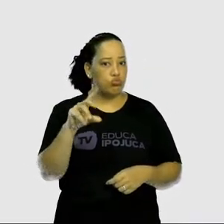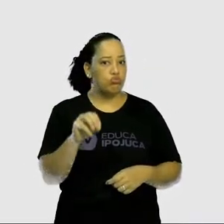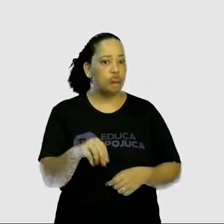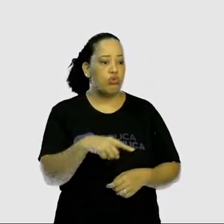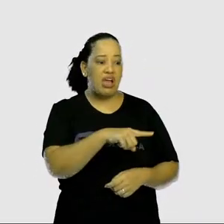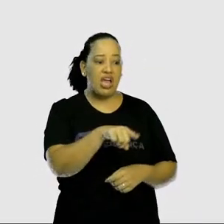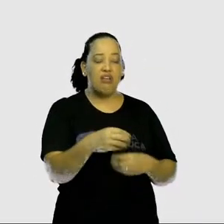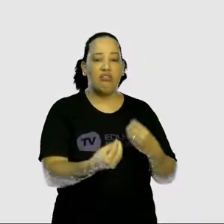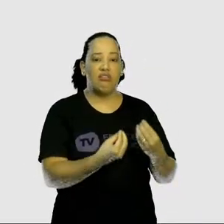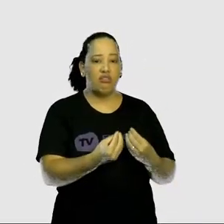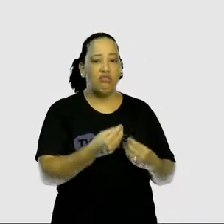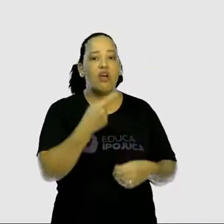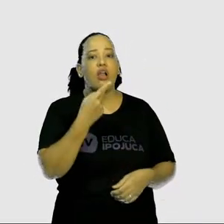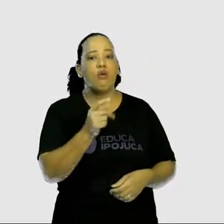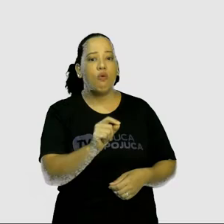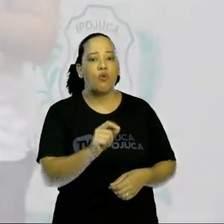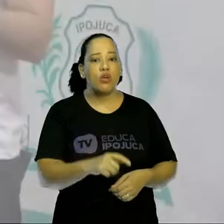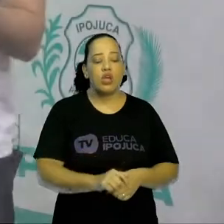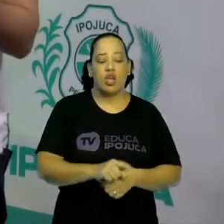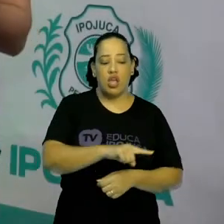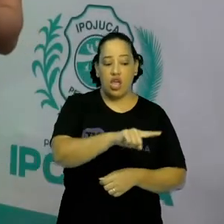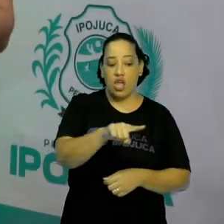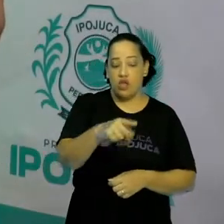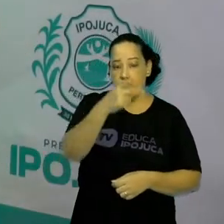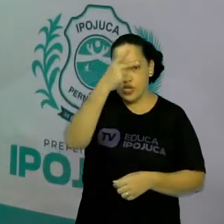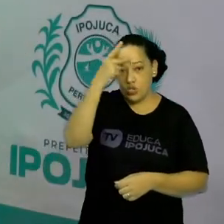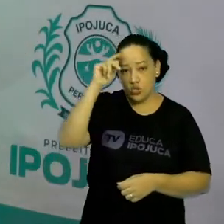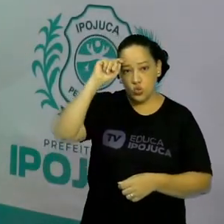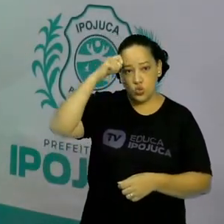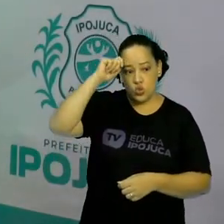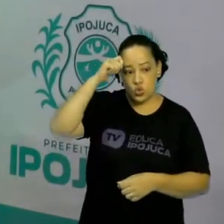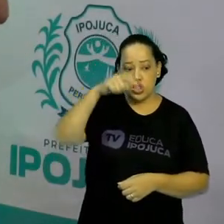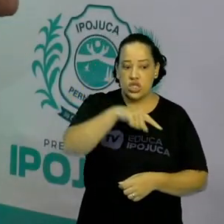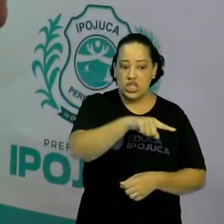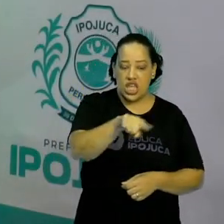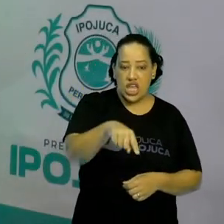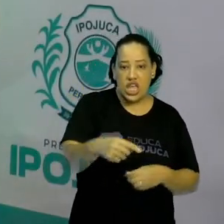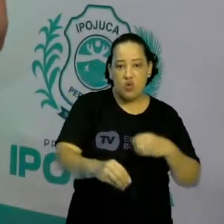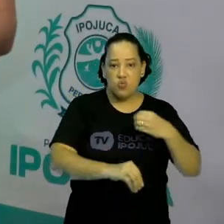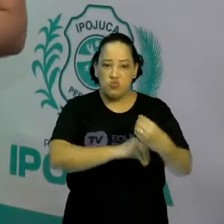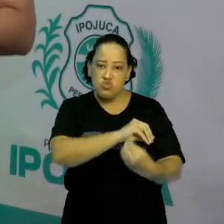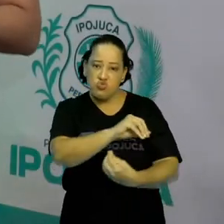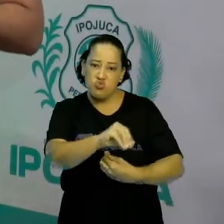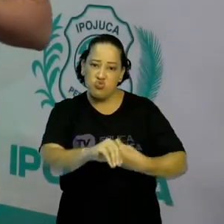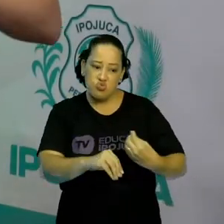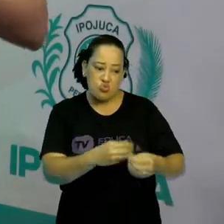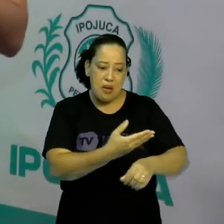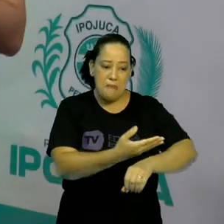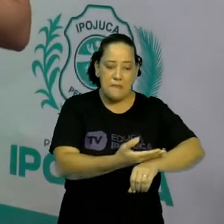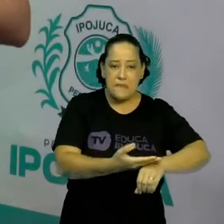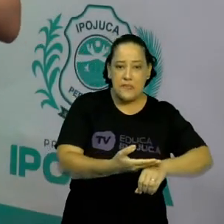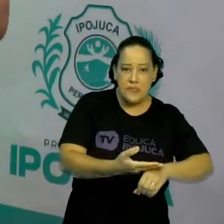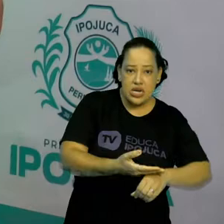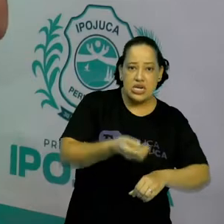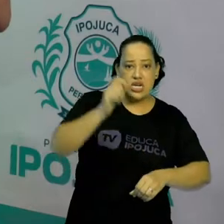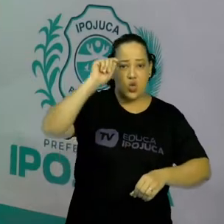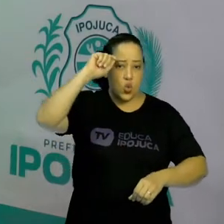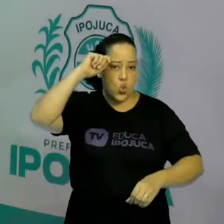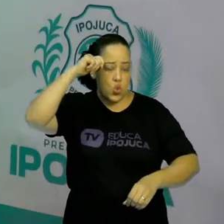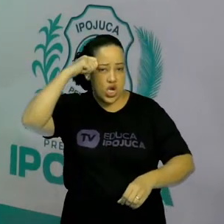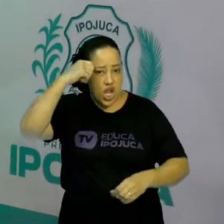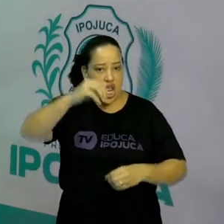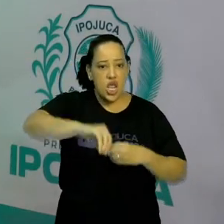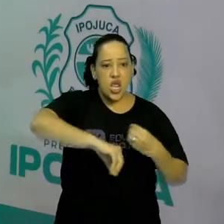Africanos do Brasil e ele considerava que a mistura entre negros e brancos era algo que